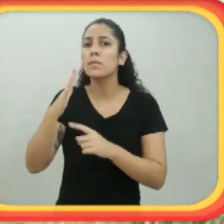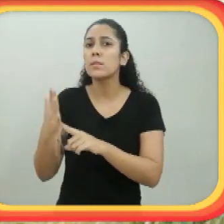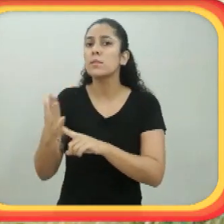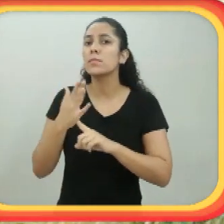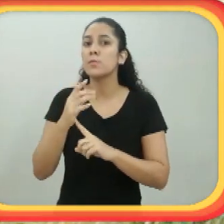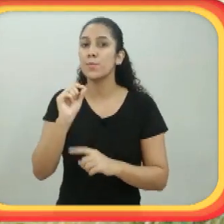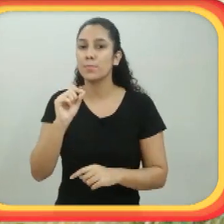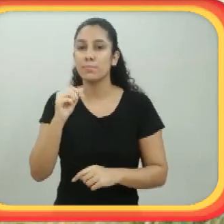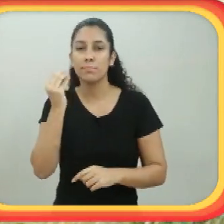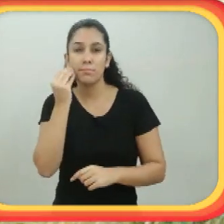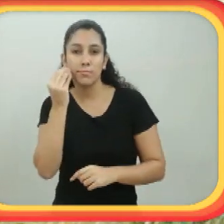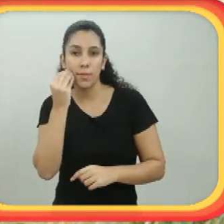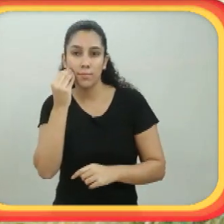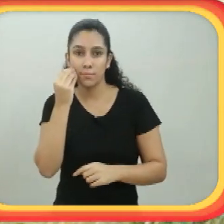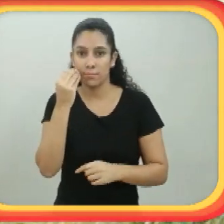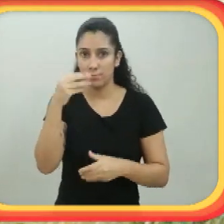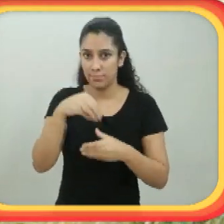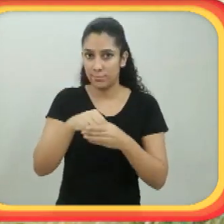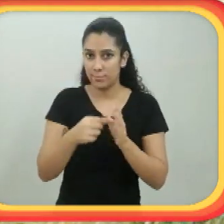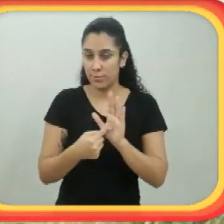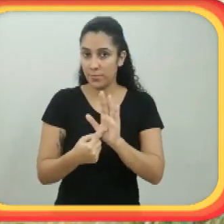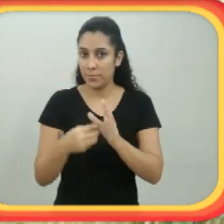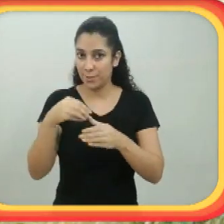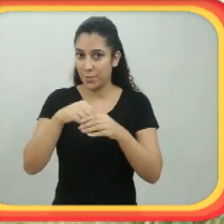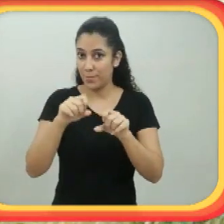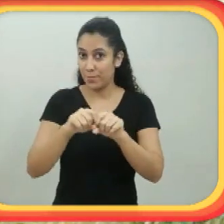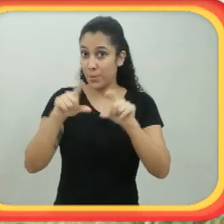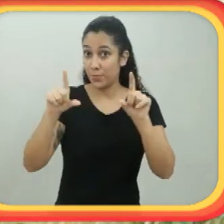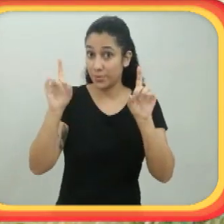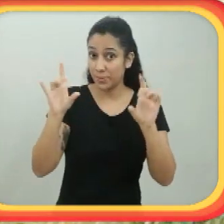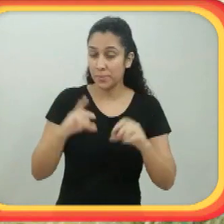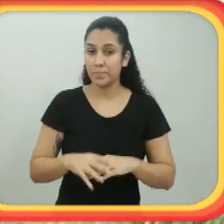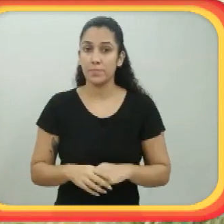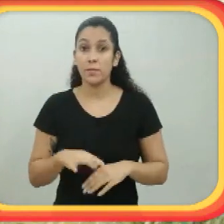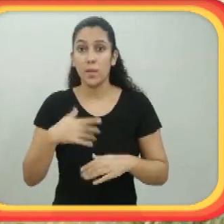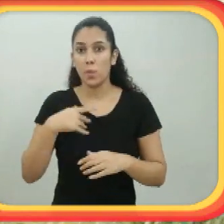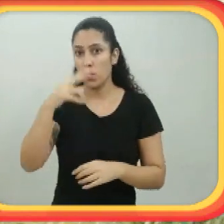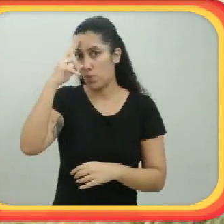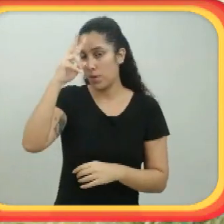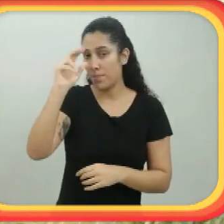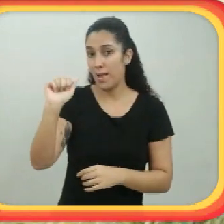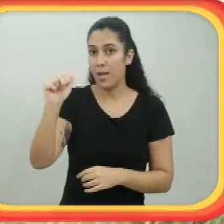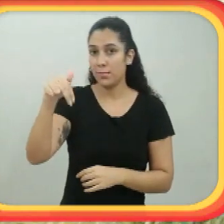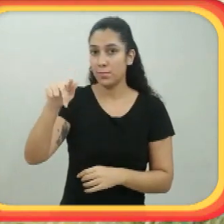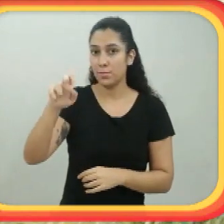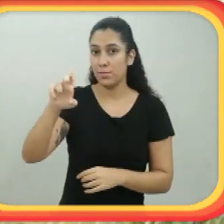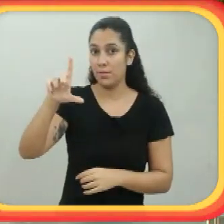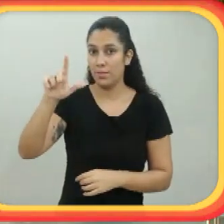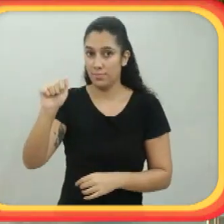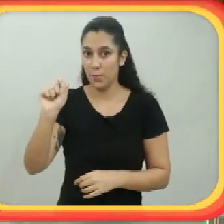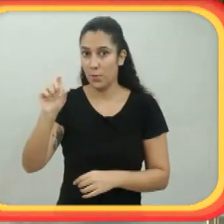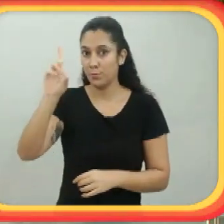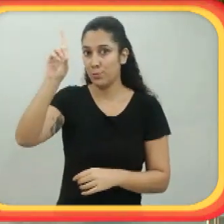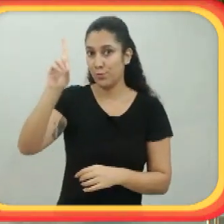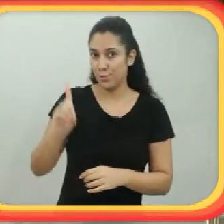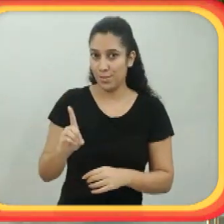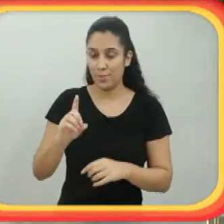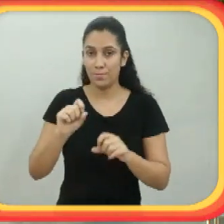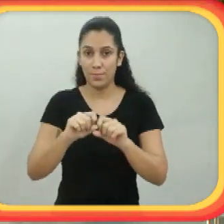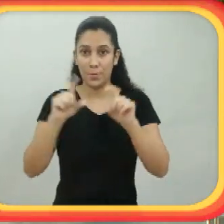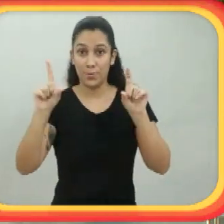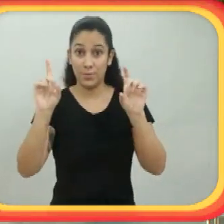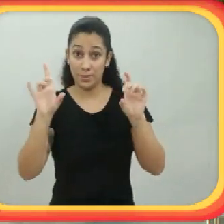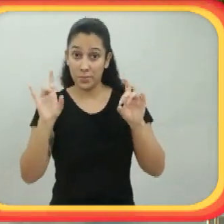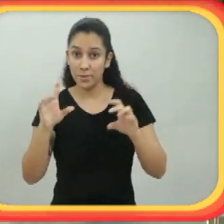forma gratuita, eu também me ofereci para ajudá-los. Então eu trabalhei como voluntária no CVI. E aí o CVI